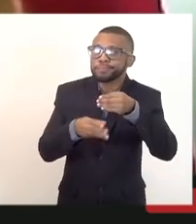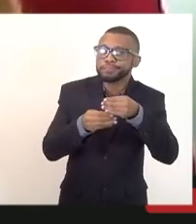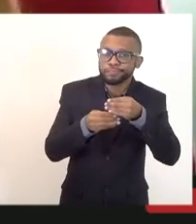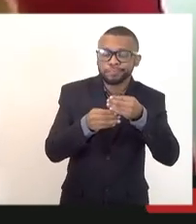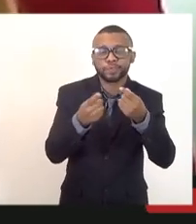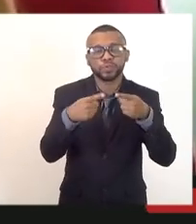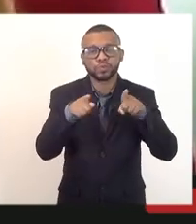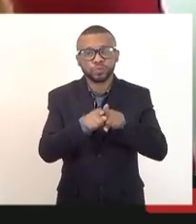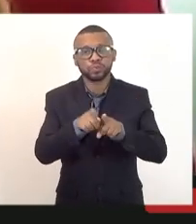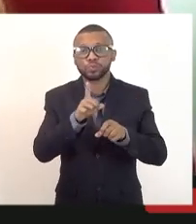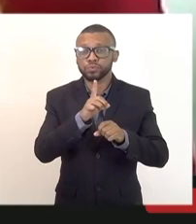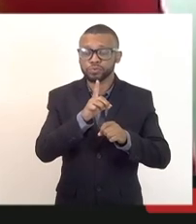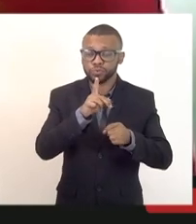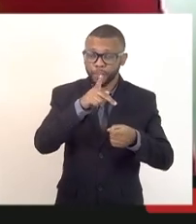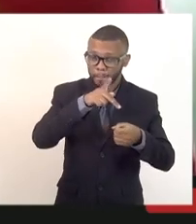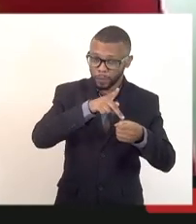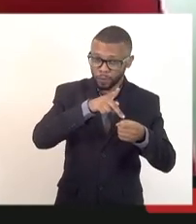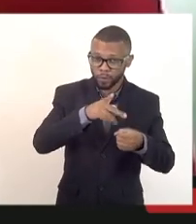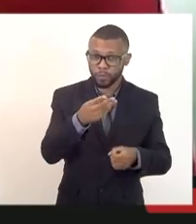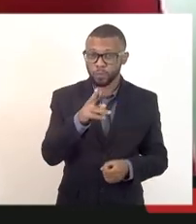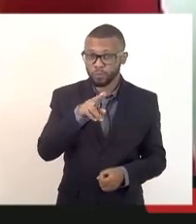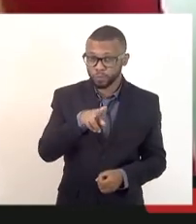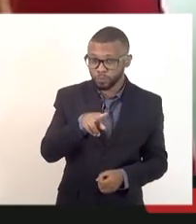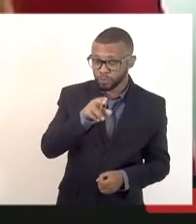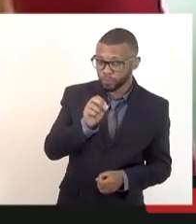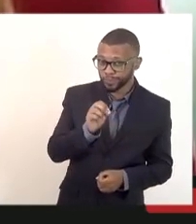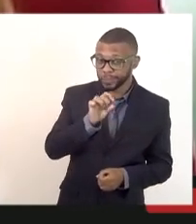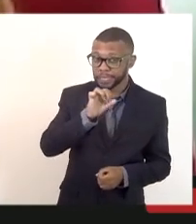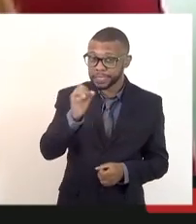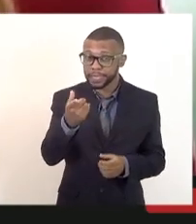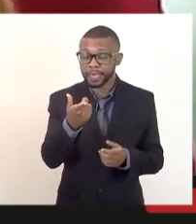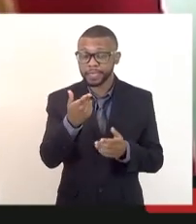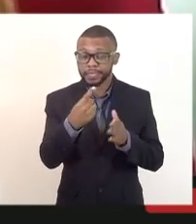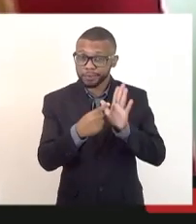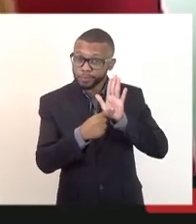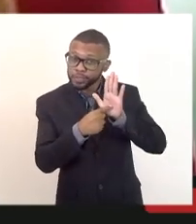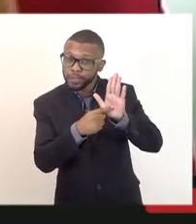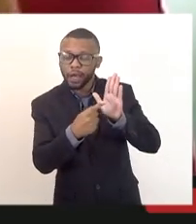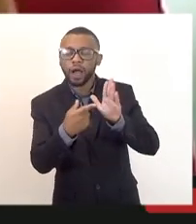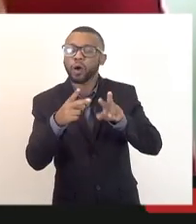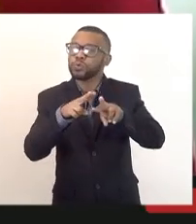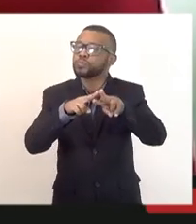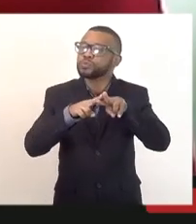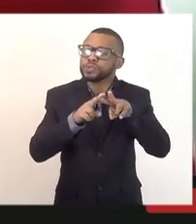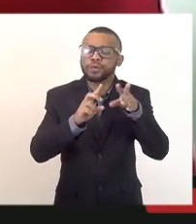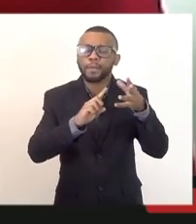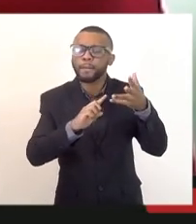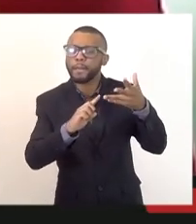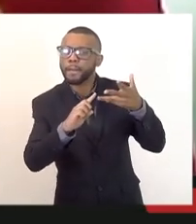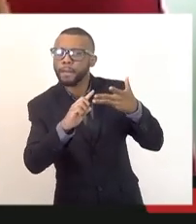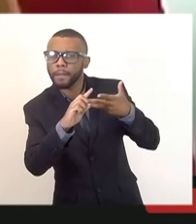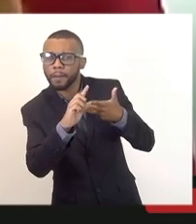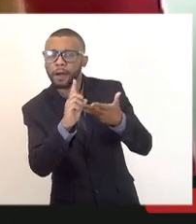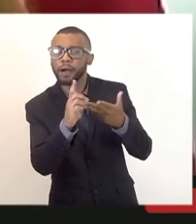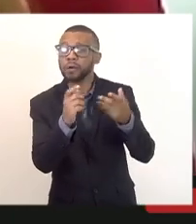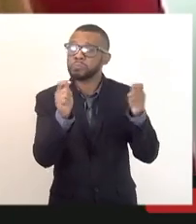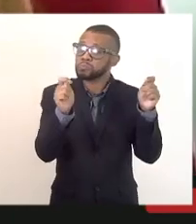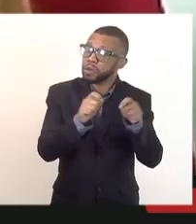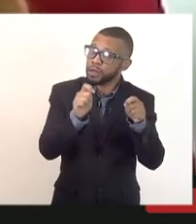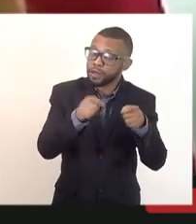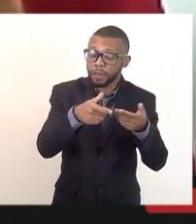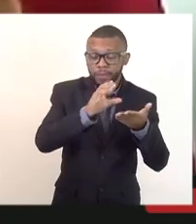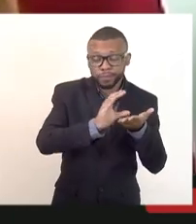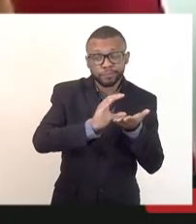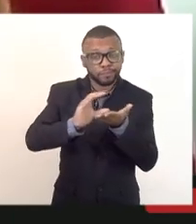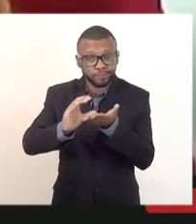exposição de motivos poderia ser feita pela própria Comissão, na medida em que o próprio presidente da Comissão já fez